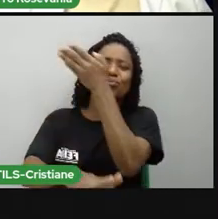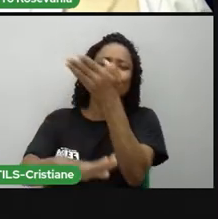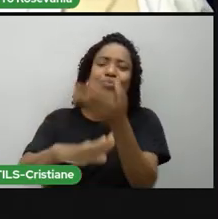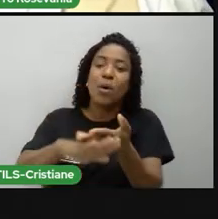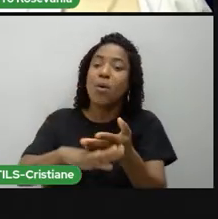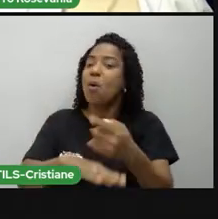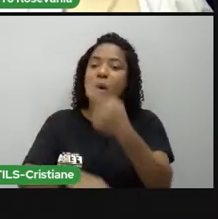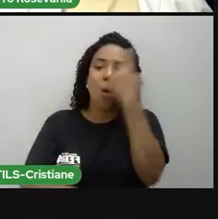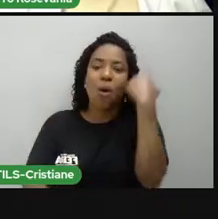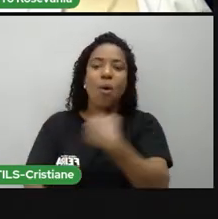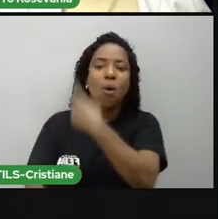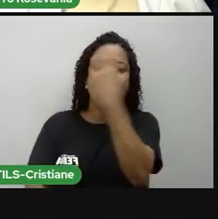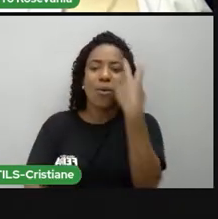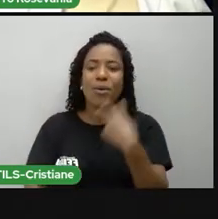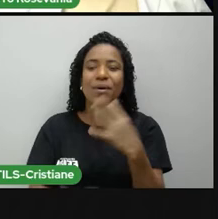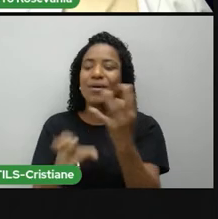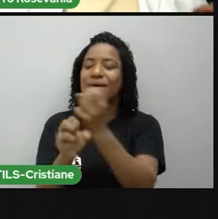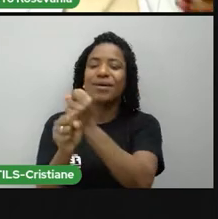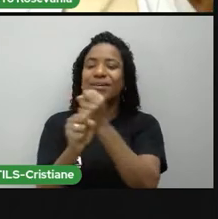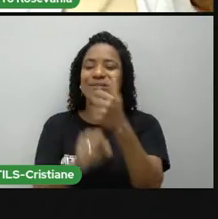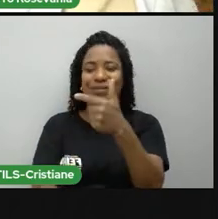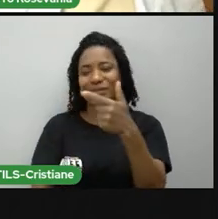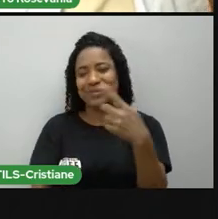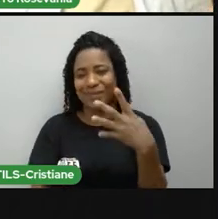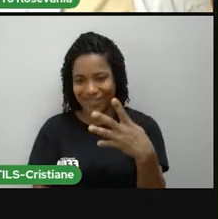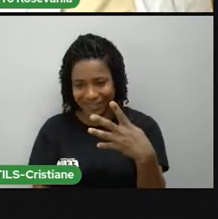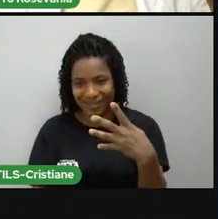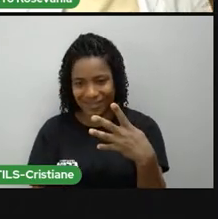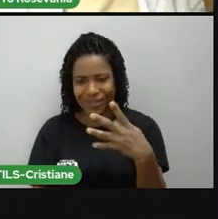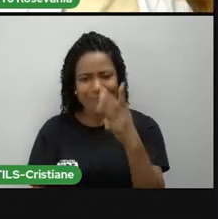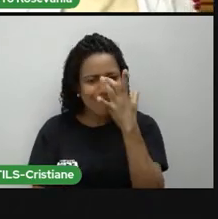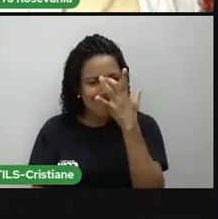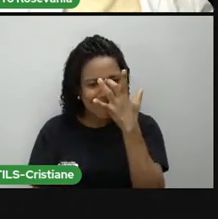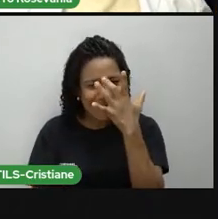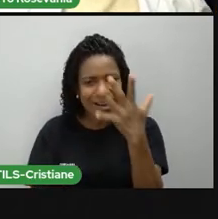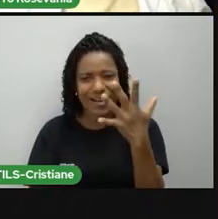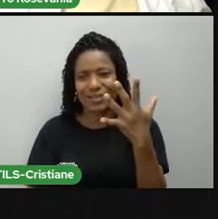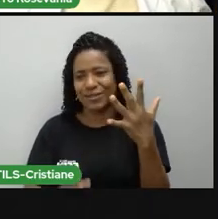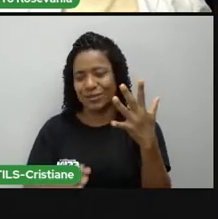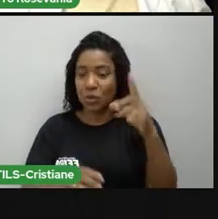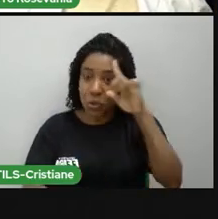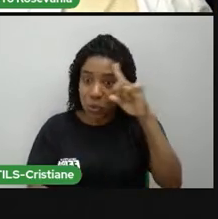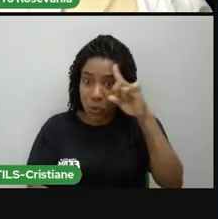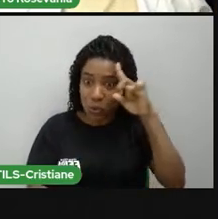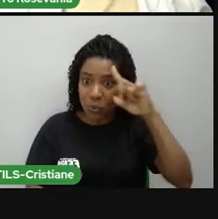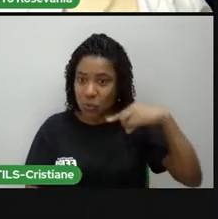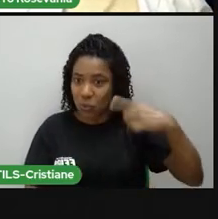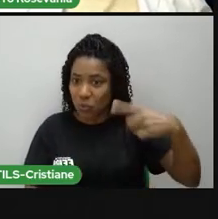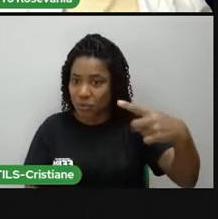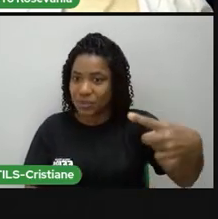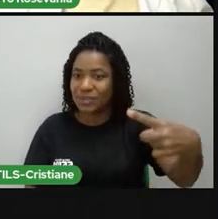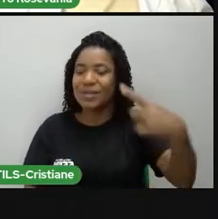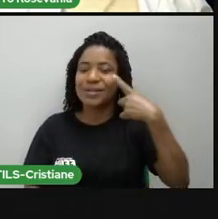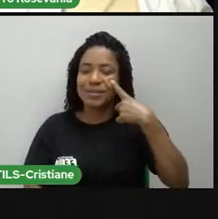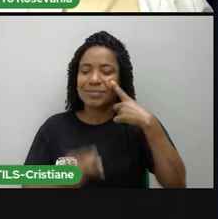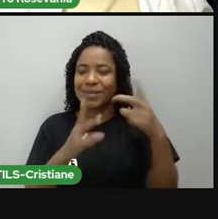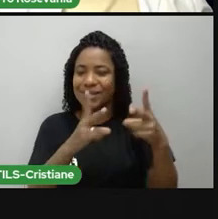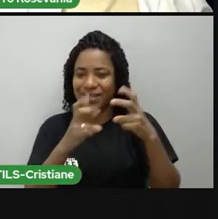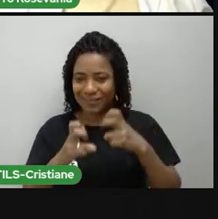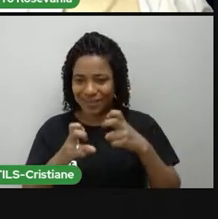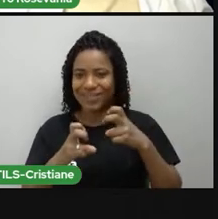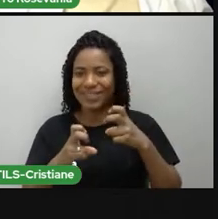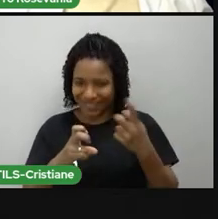horas. Ele é fácil, esse movimento a gente percebe ele todo santo dia. A gente dorme